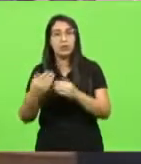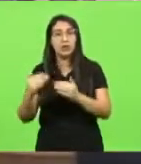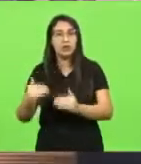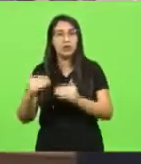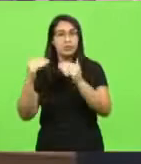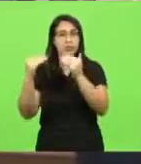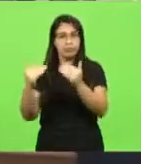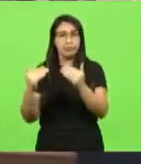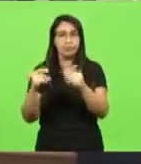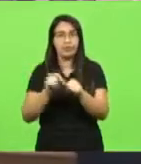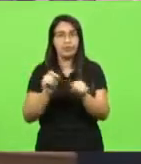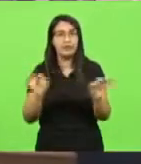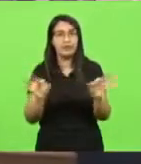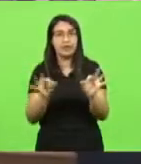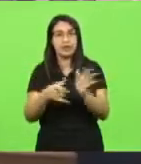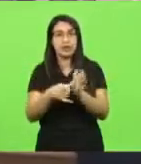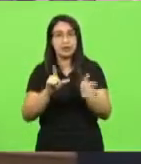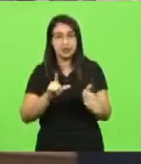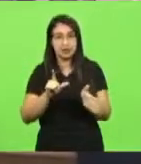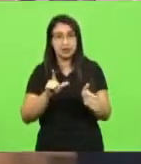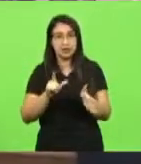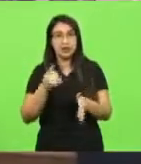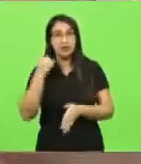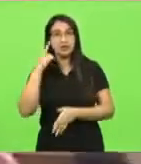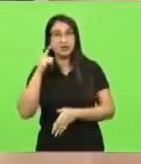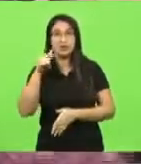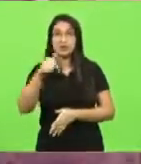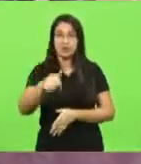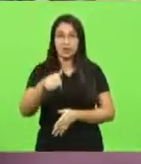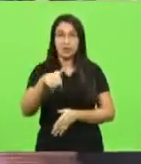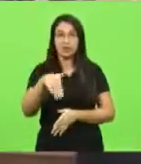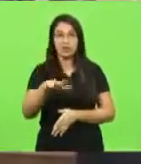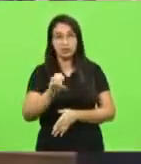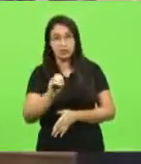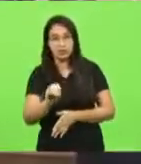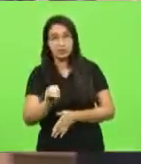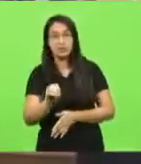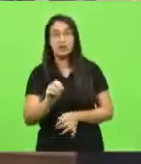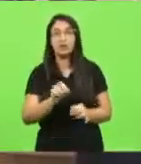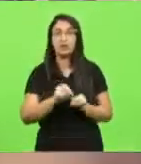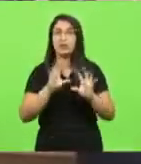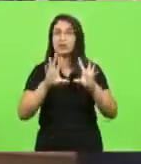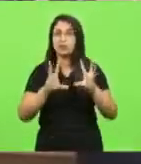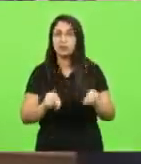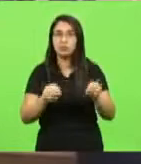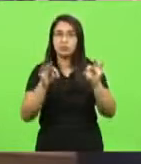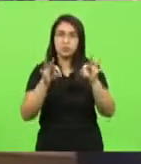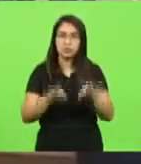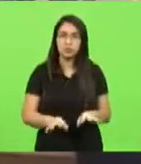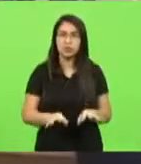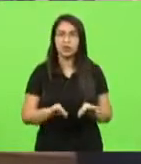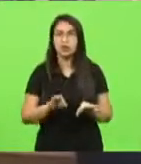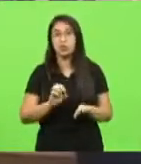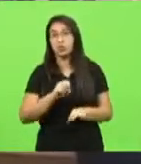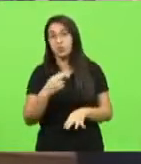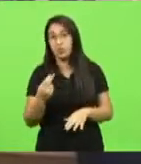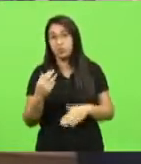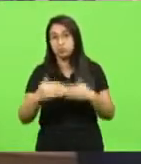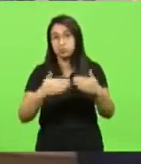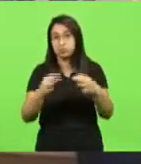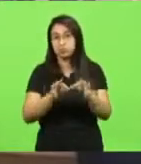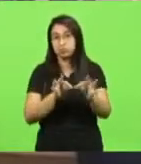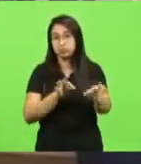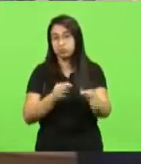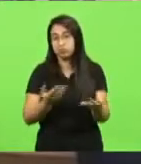para que chegue no dia 7 de maio já tenha todo o processo feito ou até a prorrogação? Deputado